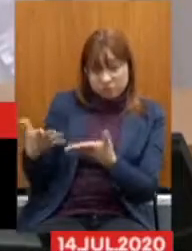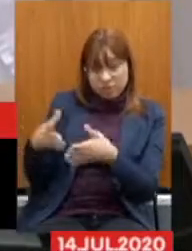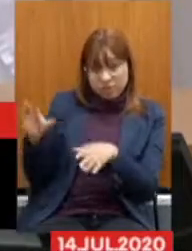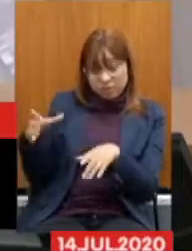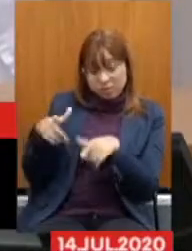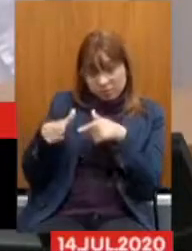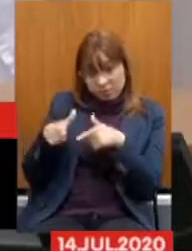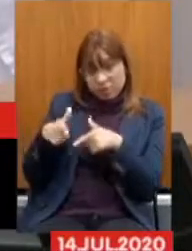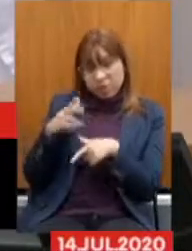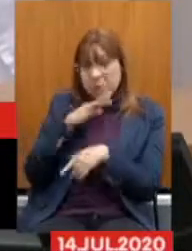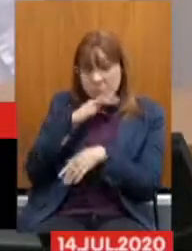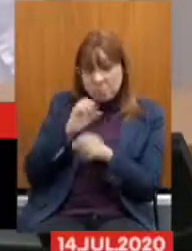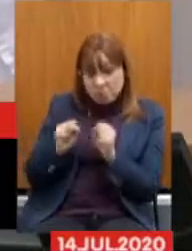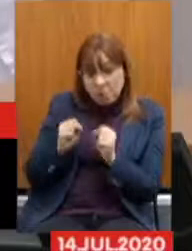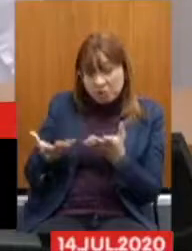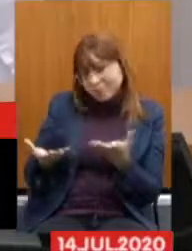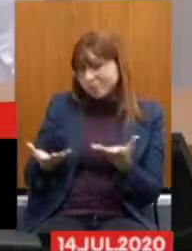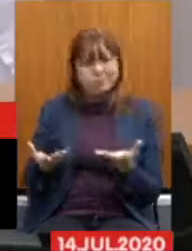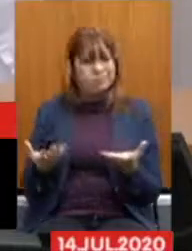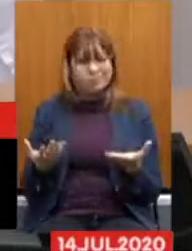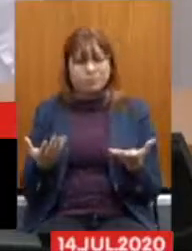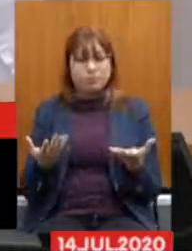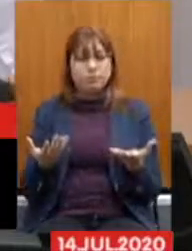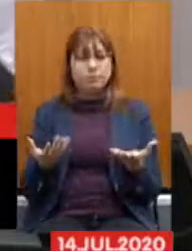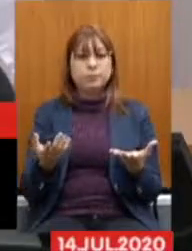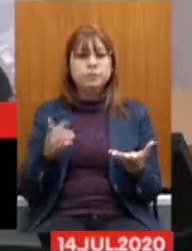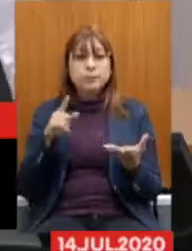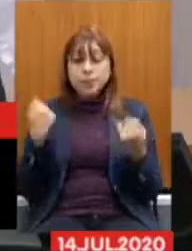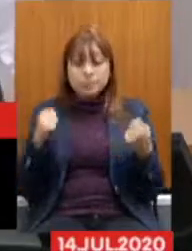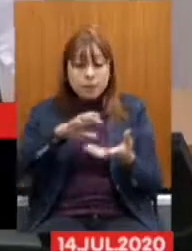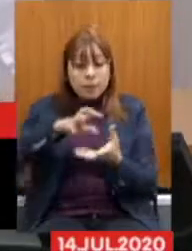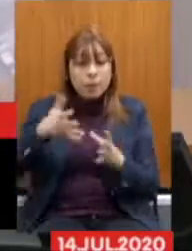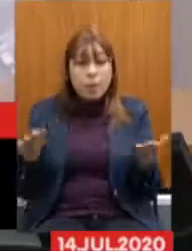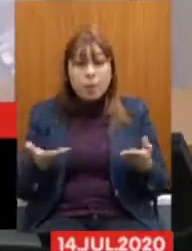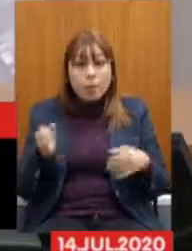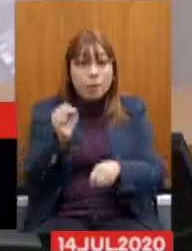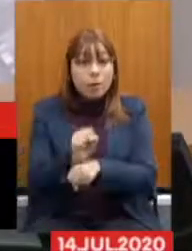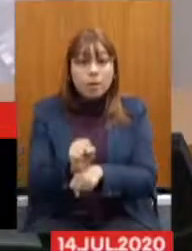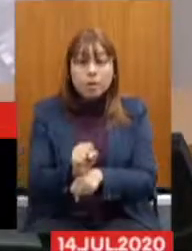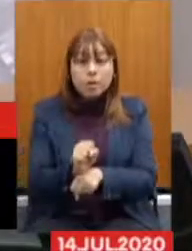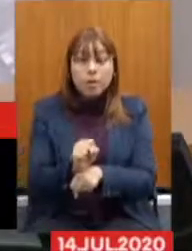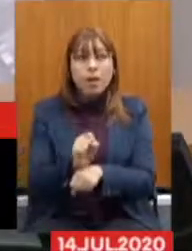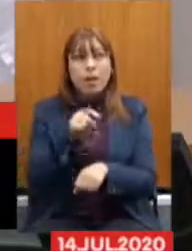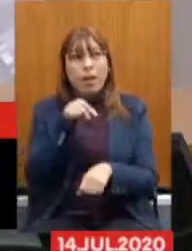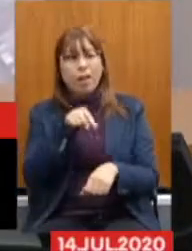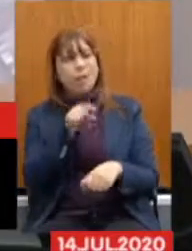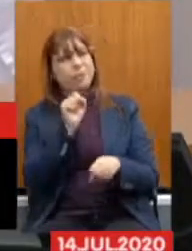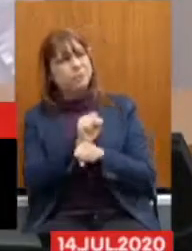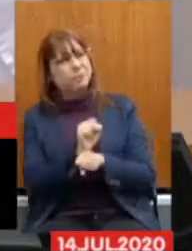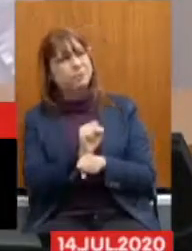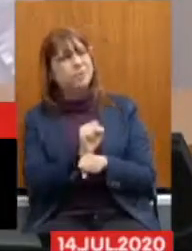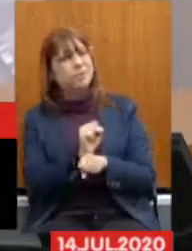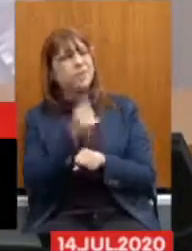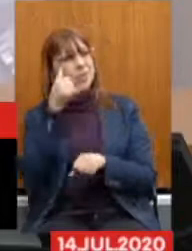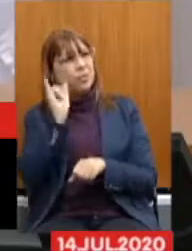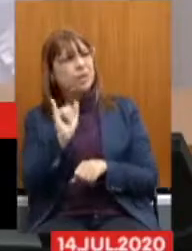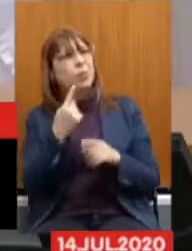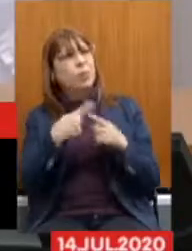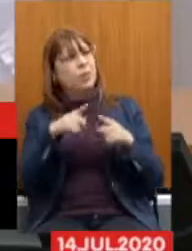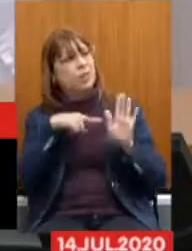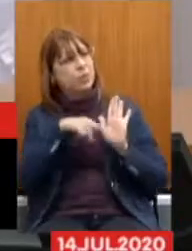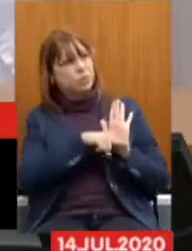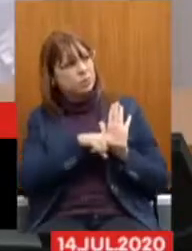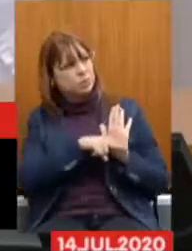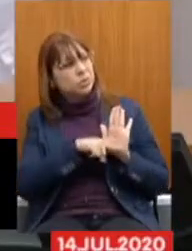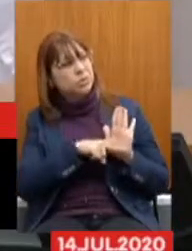Então Que essa reforma Nós já estamos É para parar O problema financeiro Do Estado Nós estamos aí Com déficit Nas contas